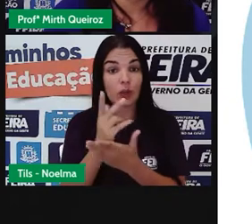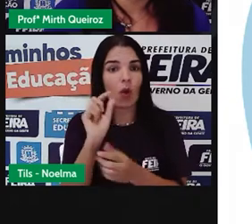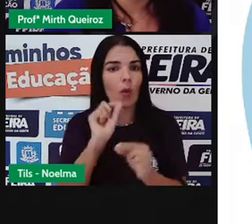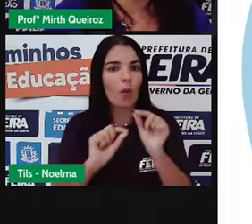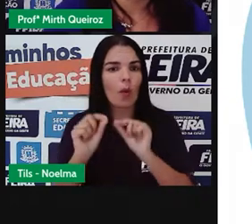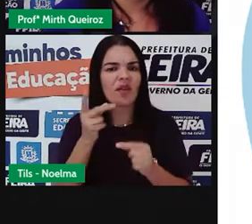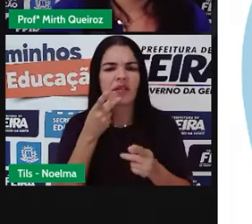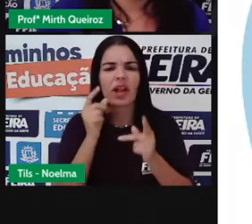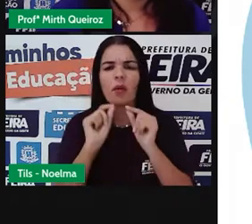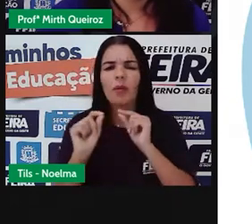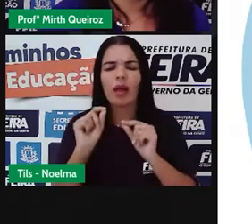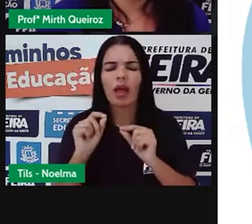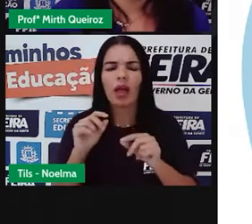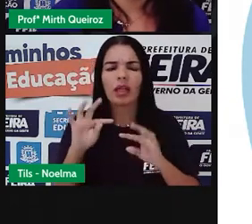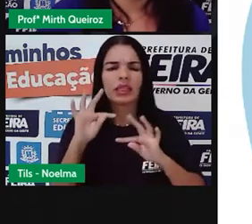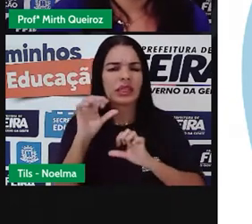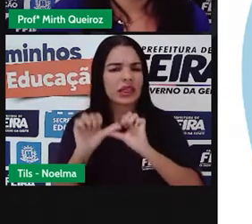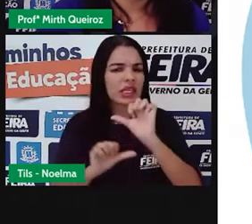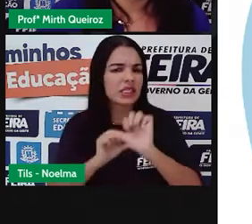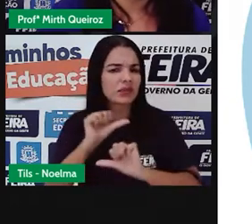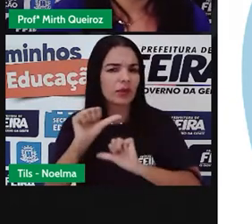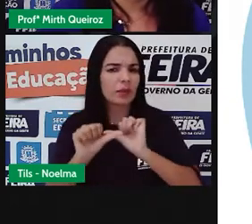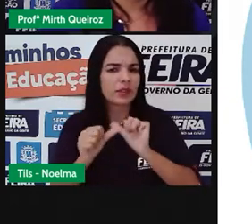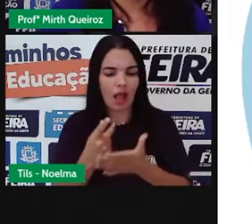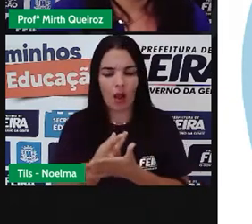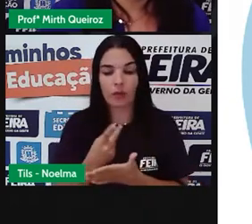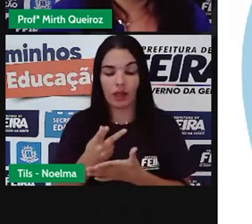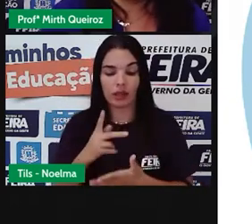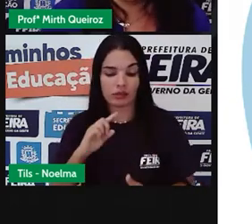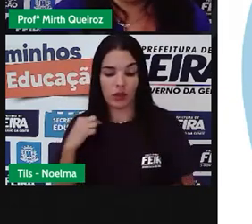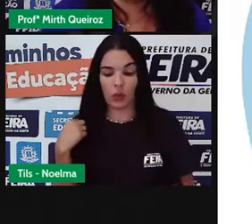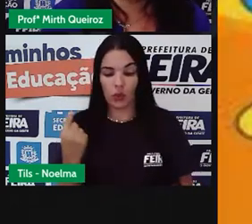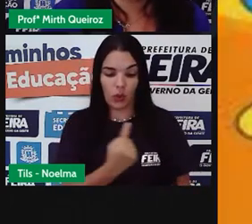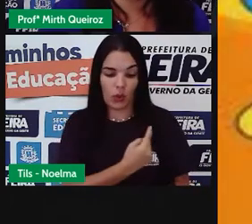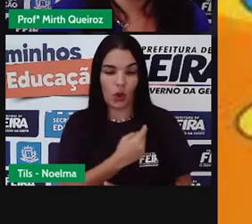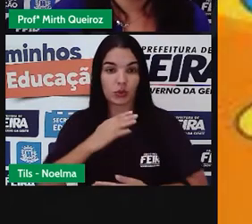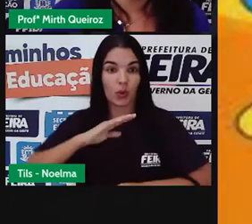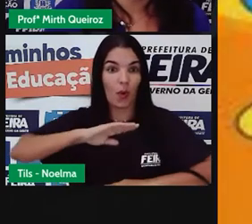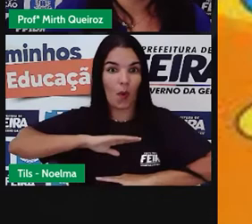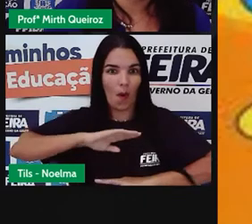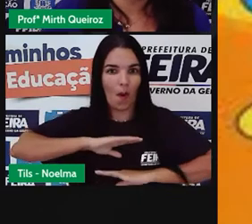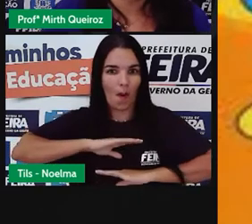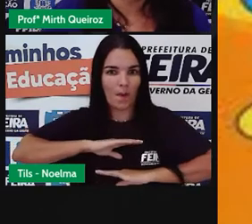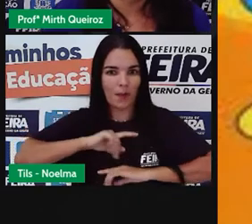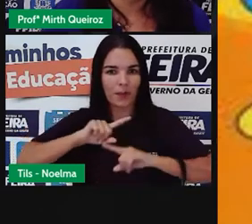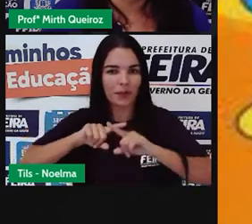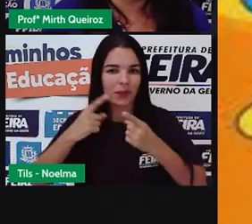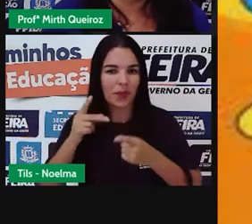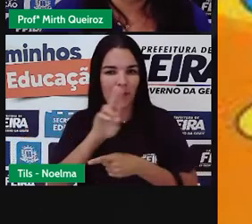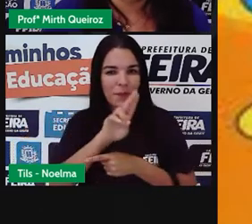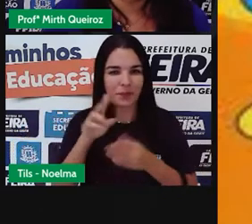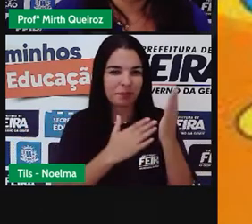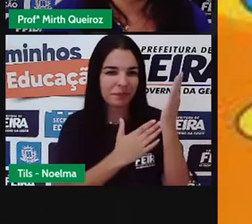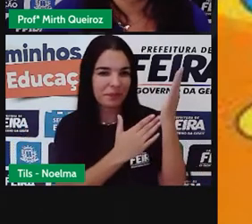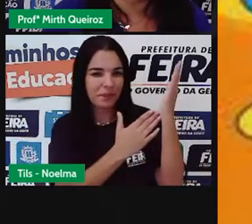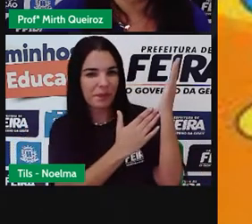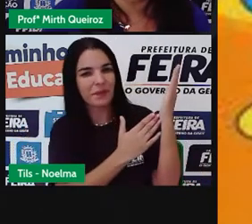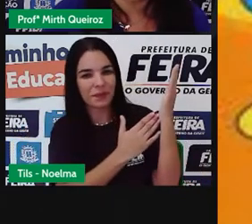transformações que acontecem no nosso corpo. Porém, o nosso assunto de hoje será sobre a